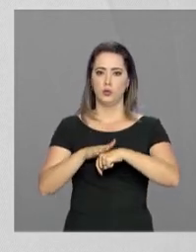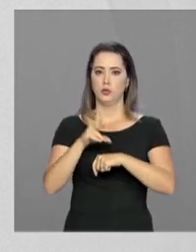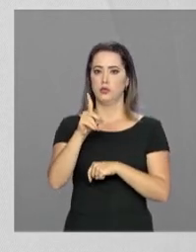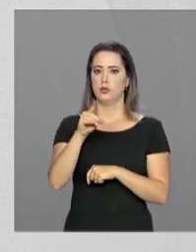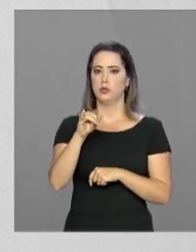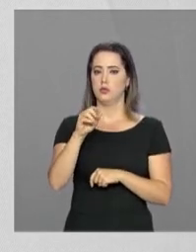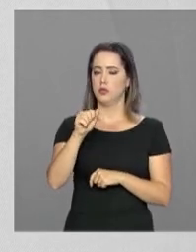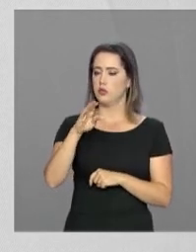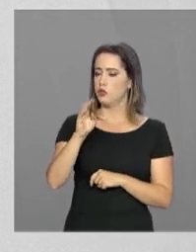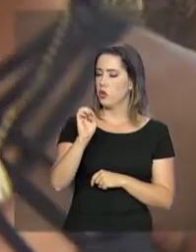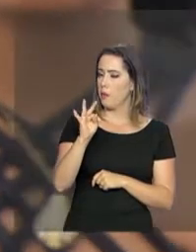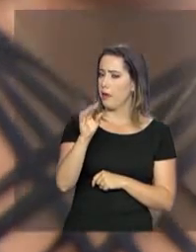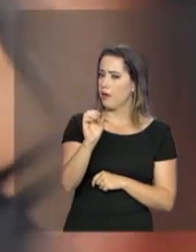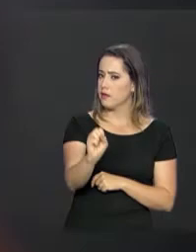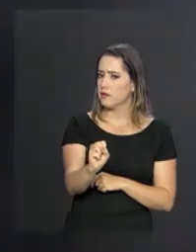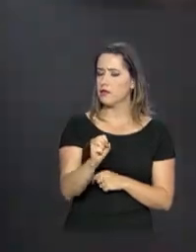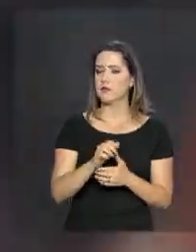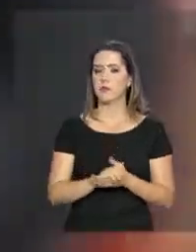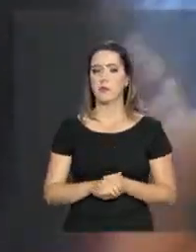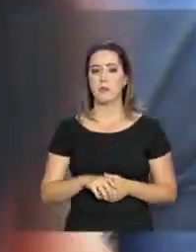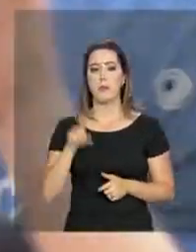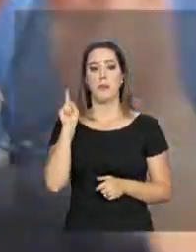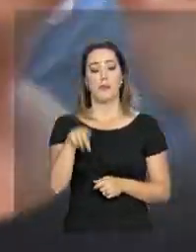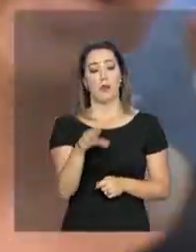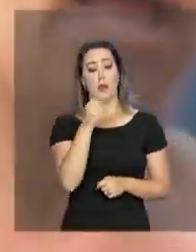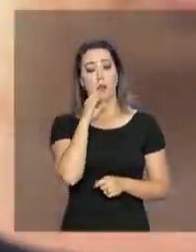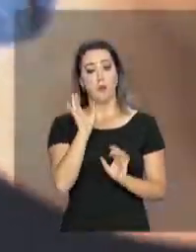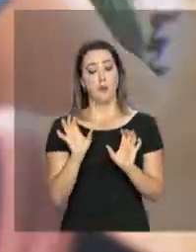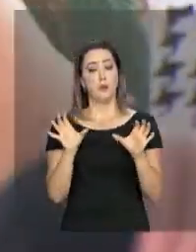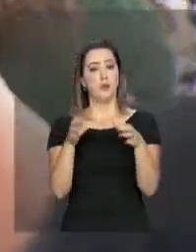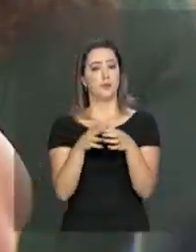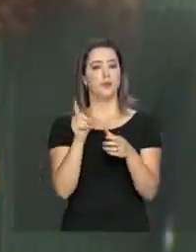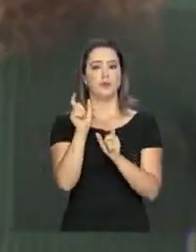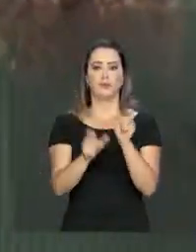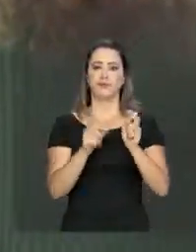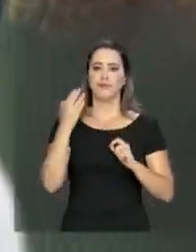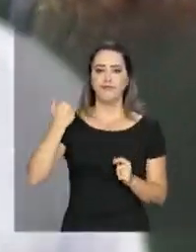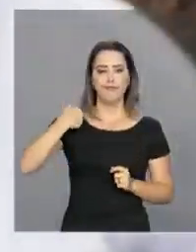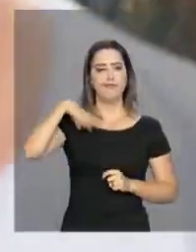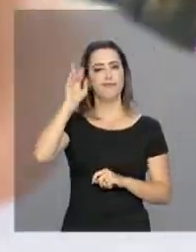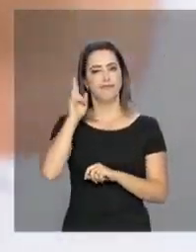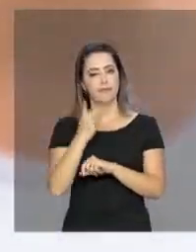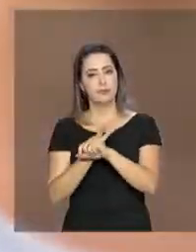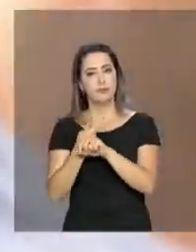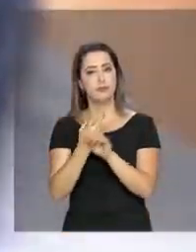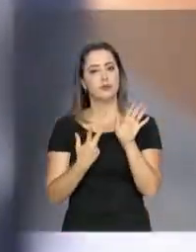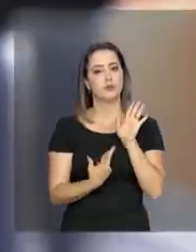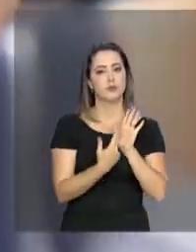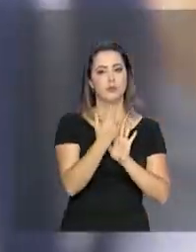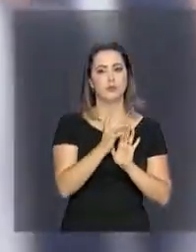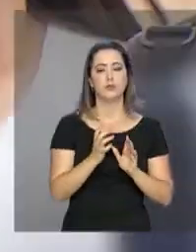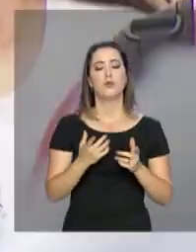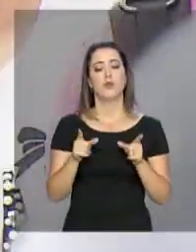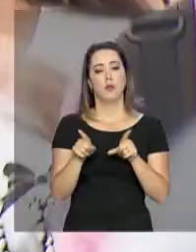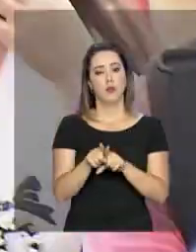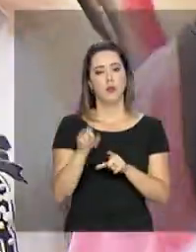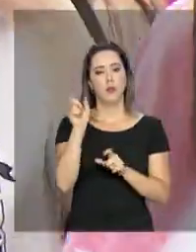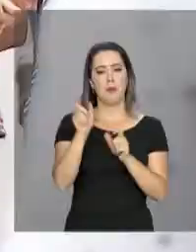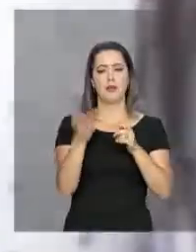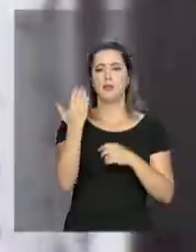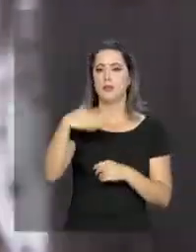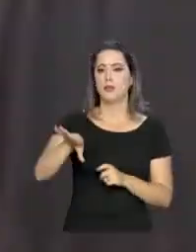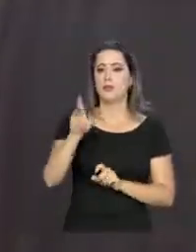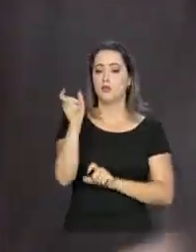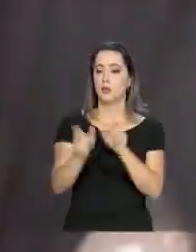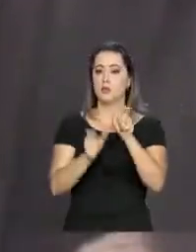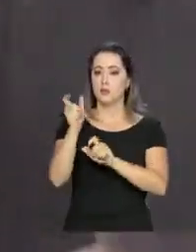de passar pela cirurgia. Um alívio para um grupo que tem se tornado cada vez maior. Dados do Ministério da Saúde apontam que mais da metade